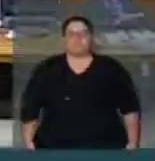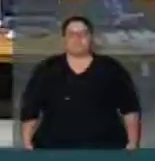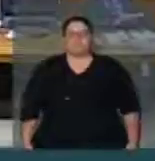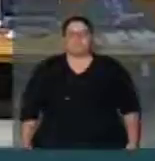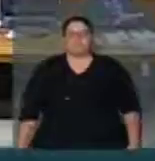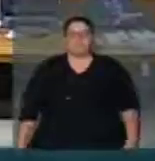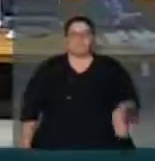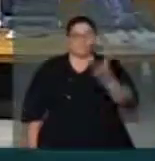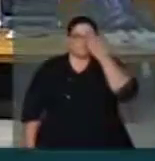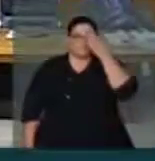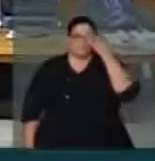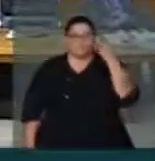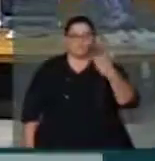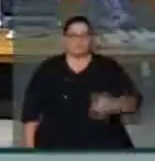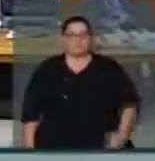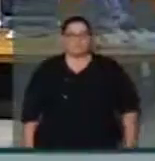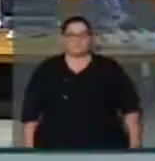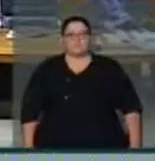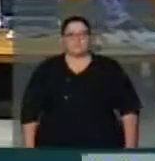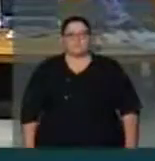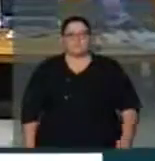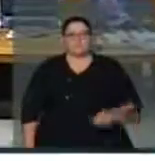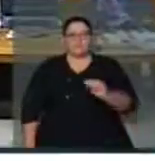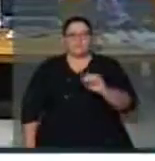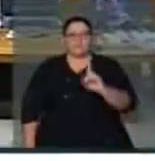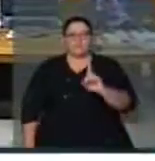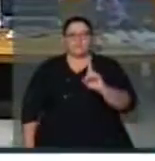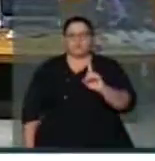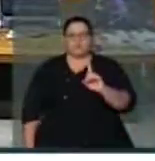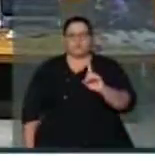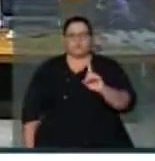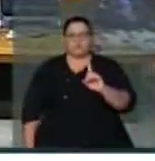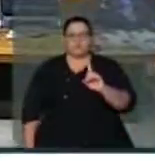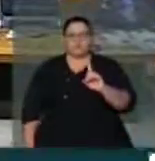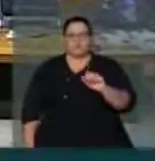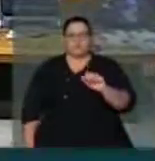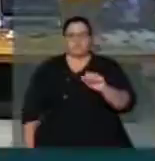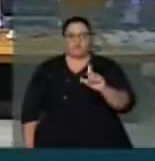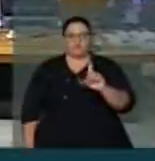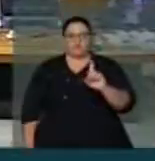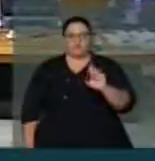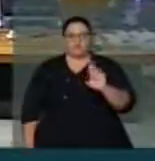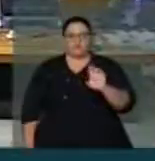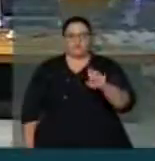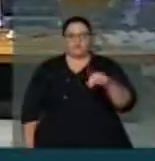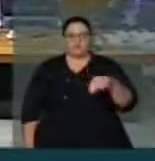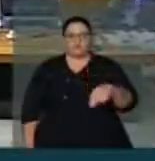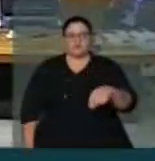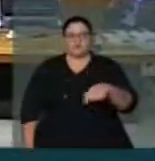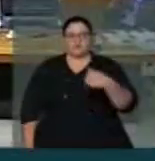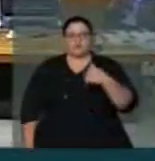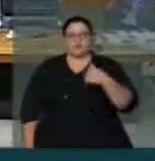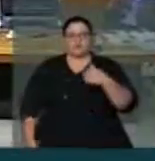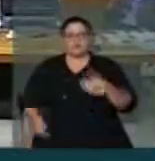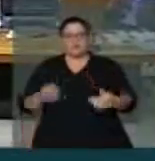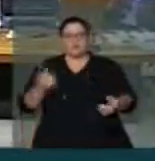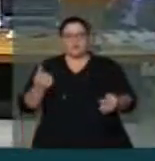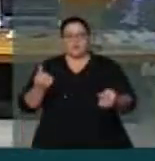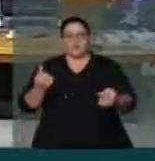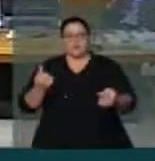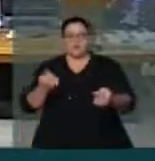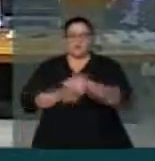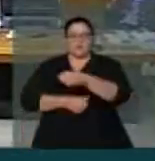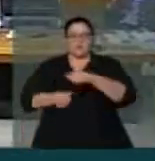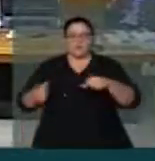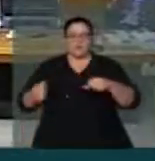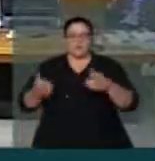Muito obrigado, doutor André. Alden, desculpe. Bom, eu vou fazer aqui uma dinâmica de alternância. Eu chamo, então,